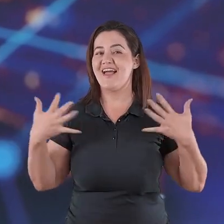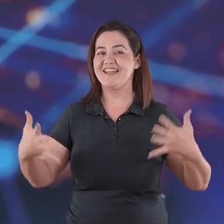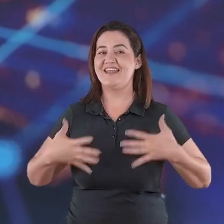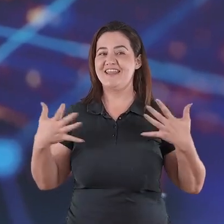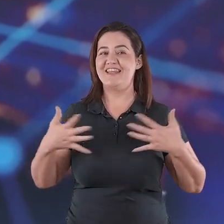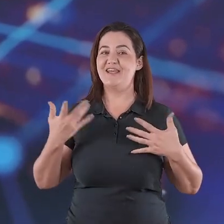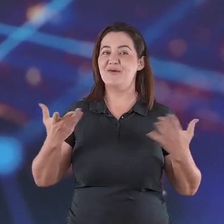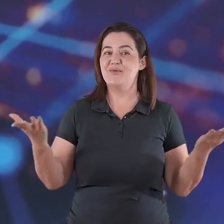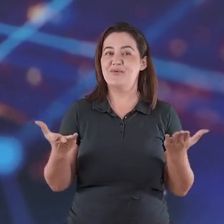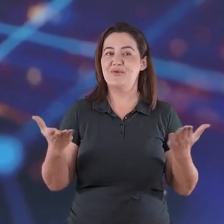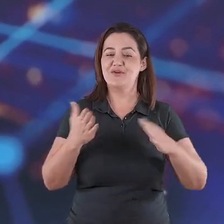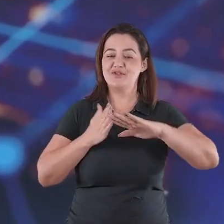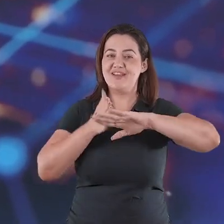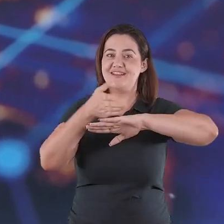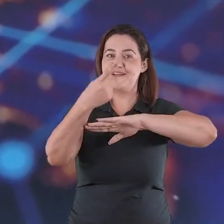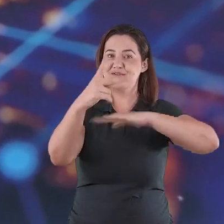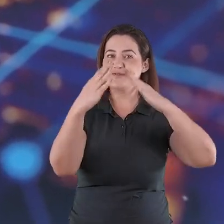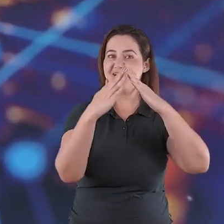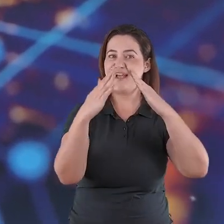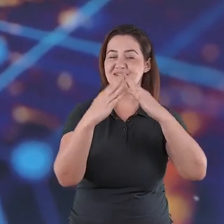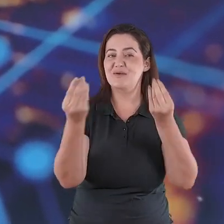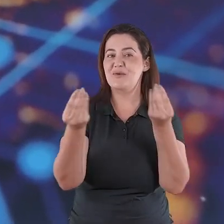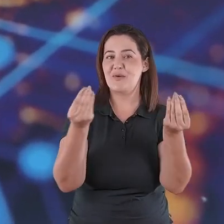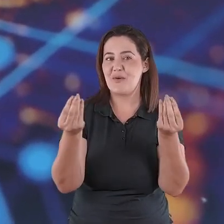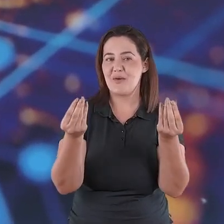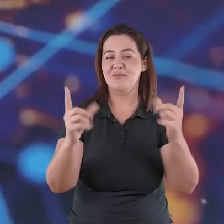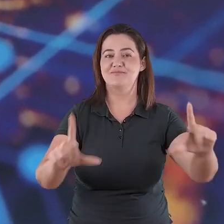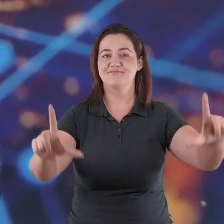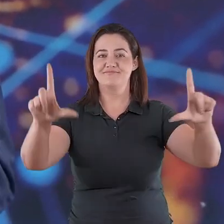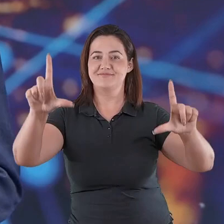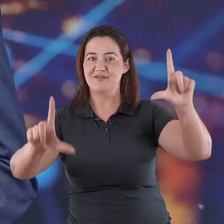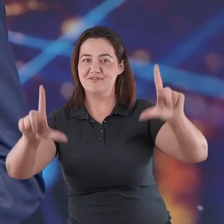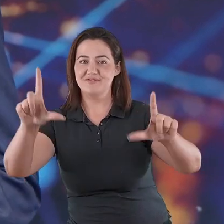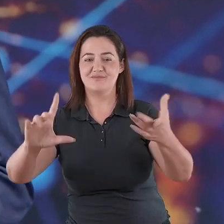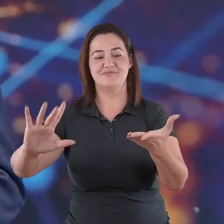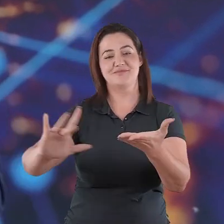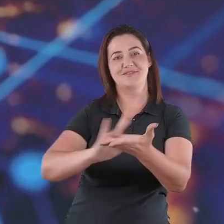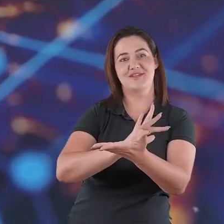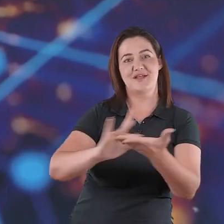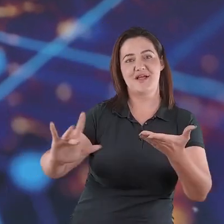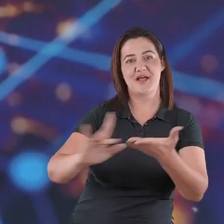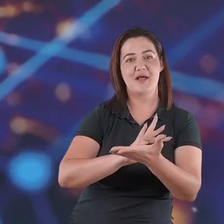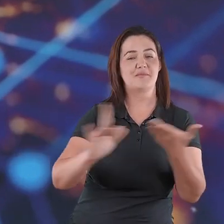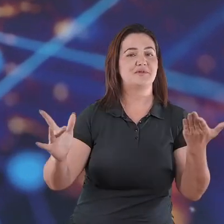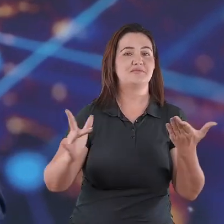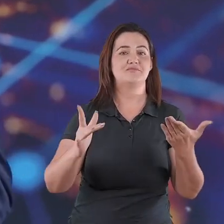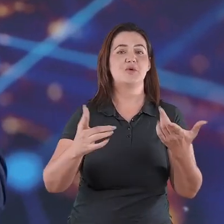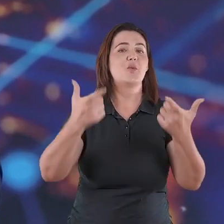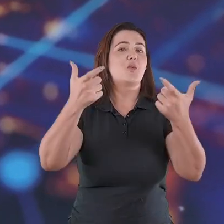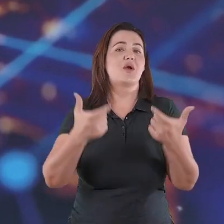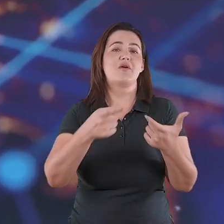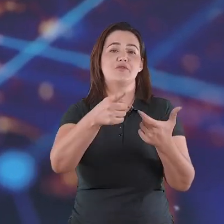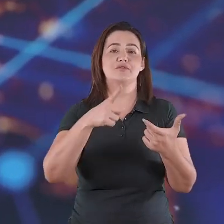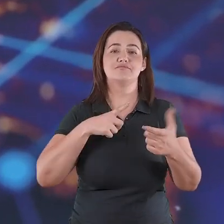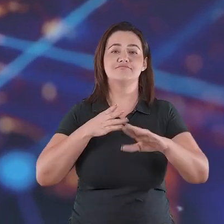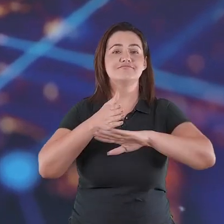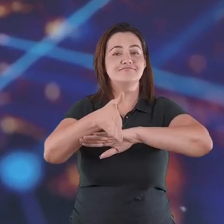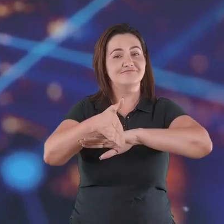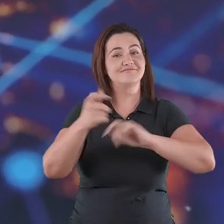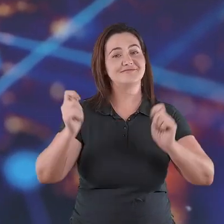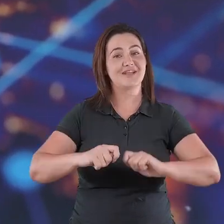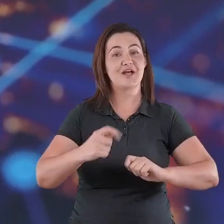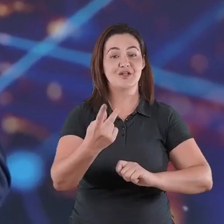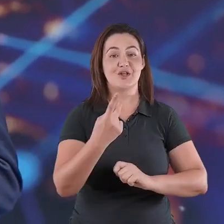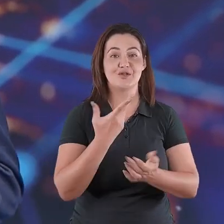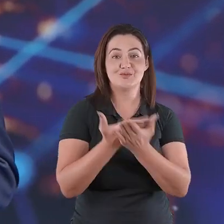na sua casa, no seu celular, no seu tablet, no seu carro, onde você estiver, para juntos abrimos a palavra do Senhor.